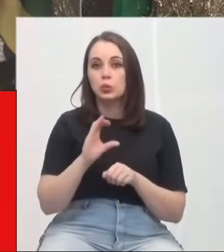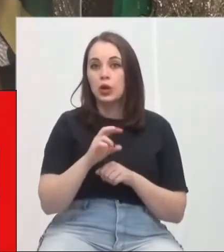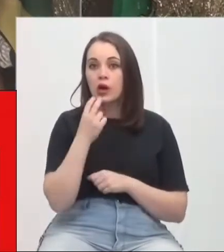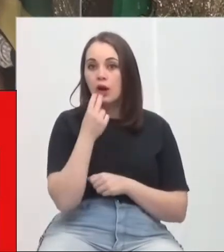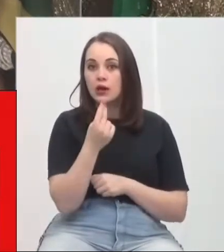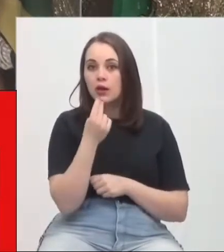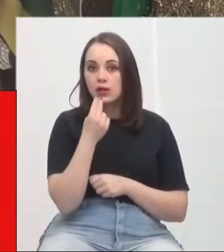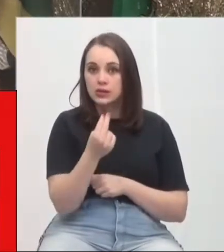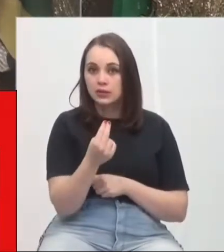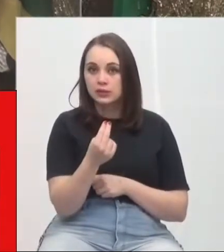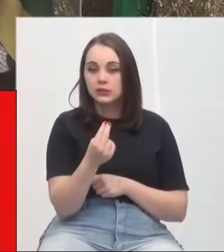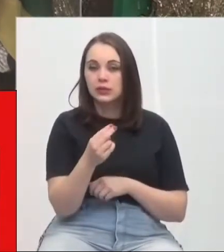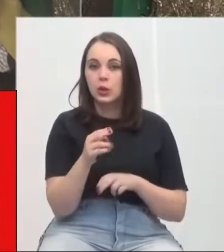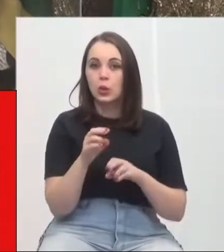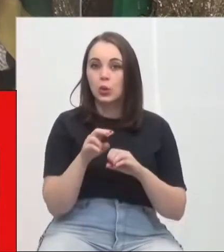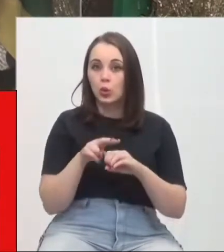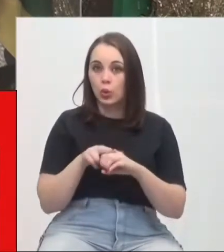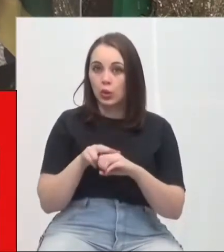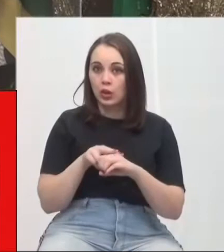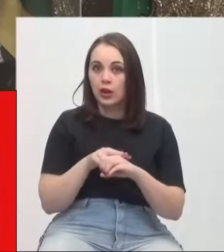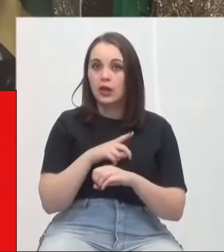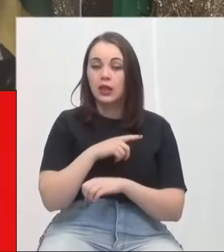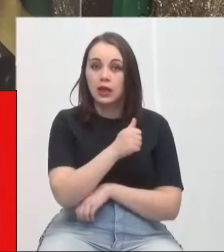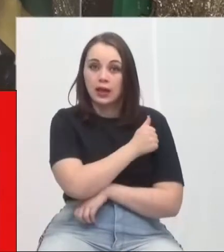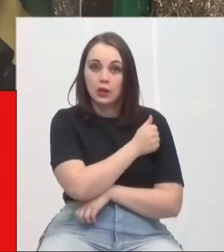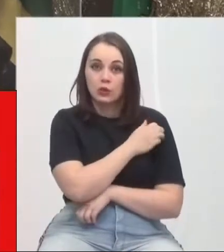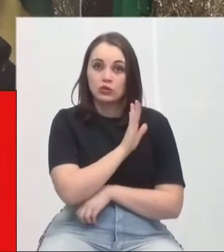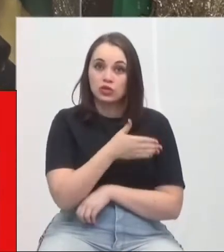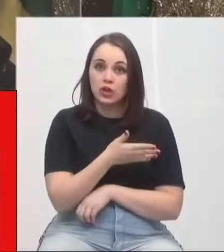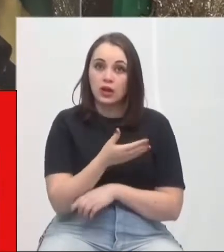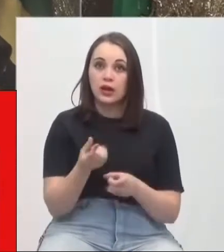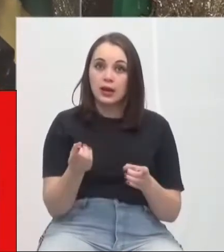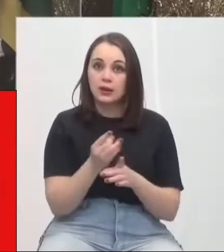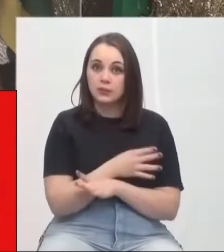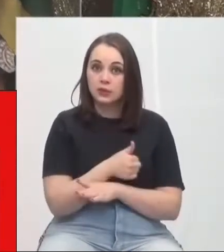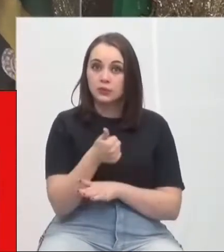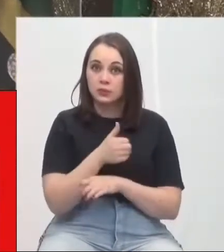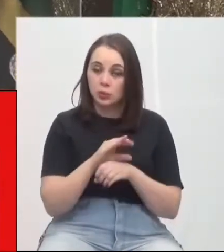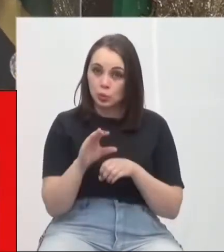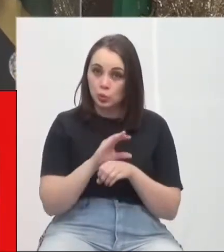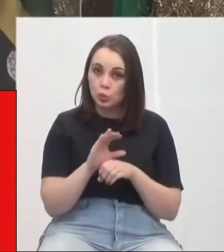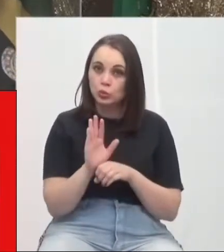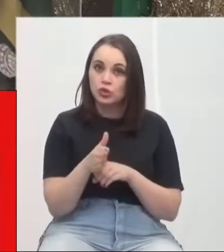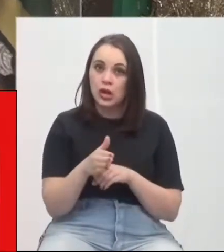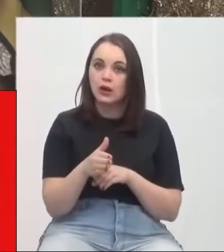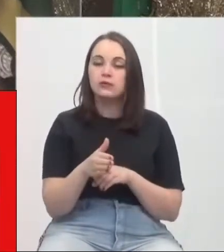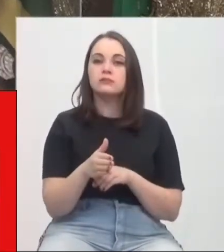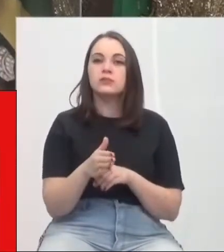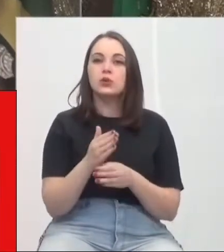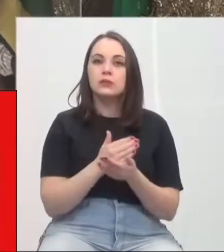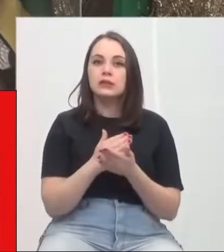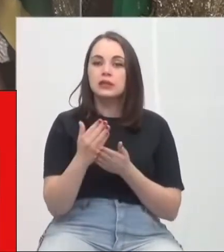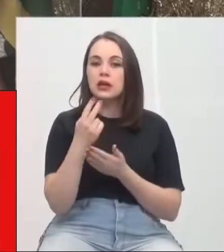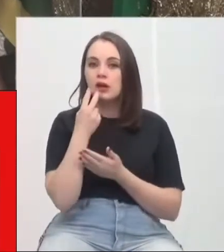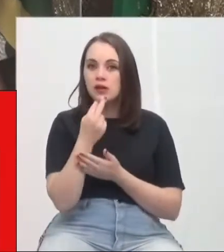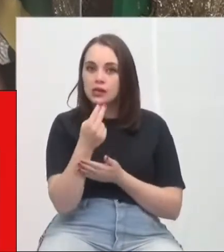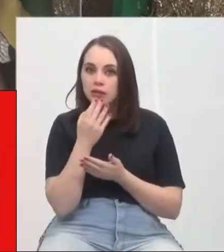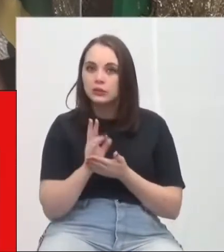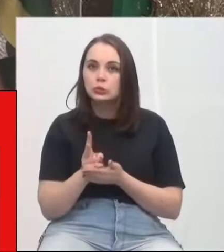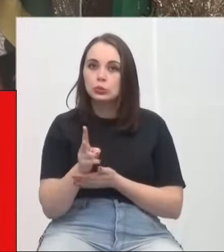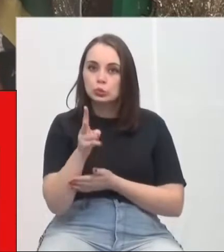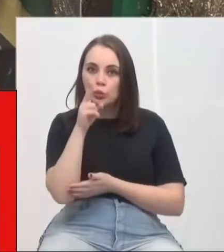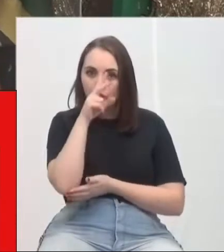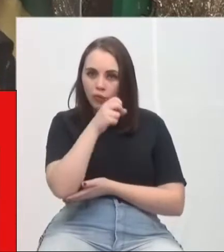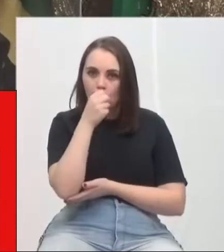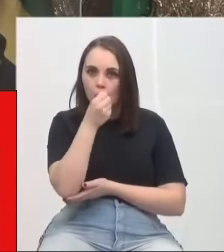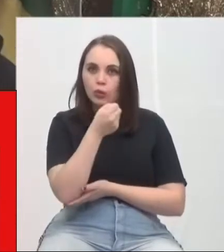online. Nós temos alunos que já estão terminando a primeira fase do curso, já estão indo para o inglês avançado. E,